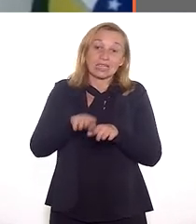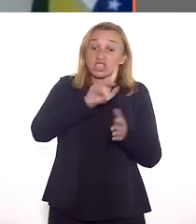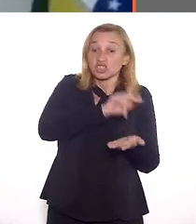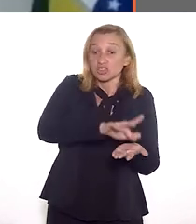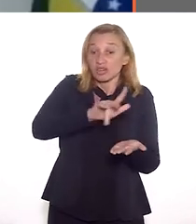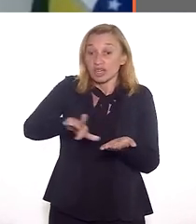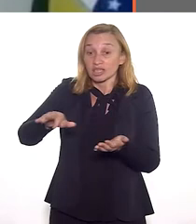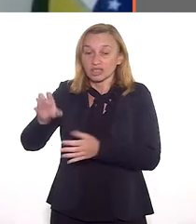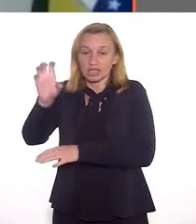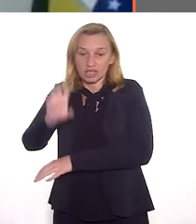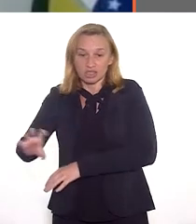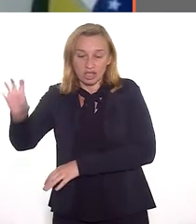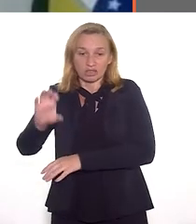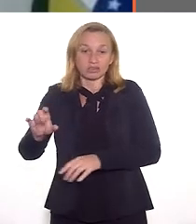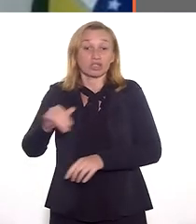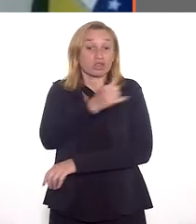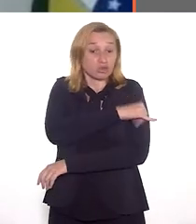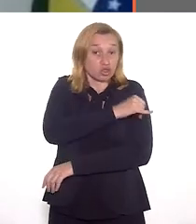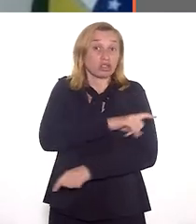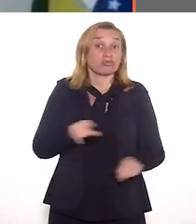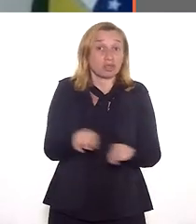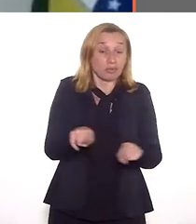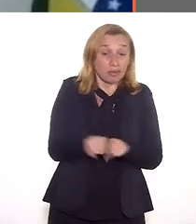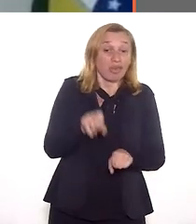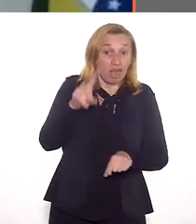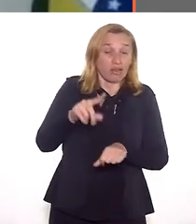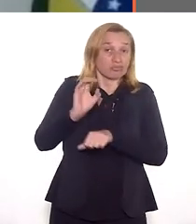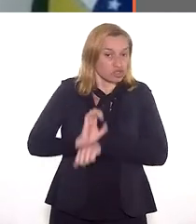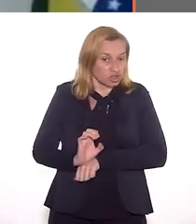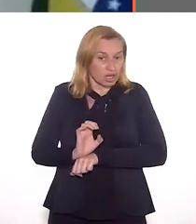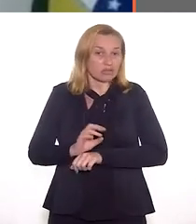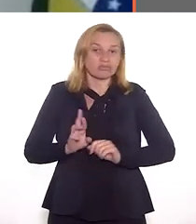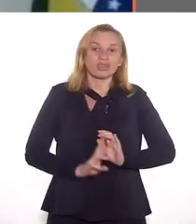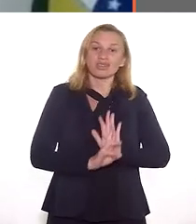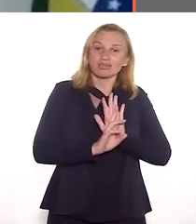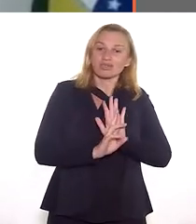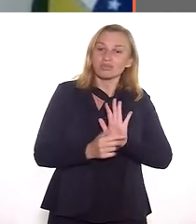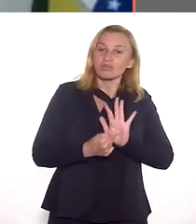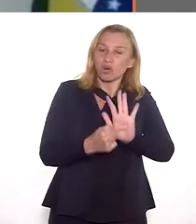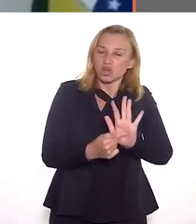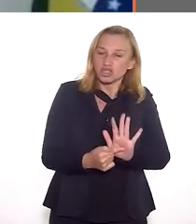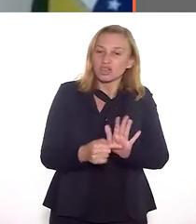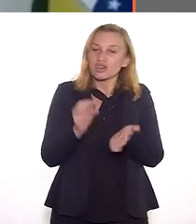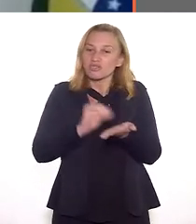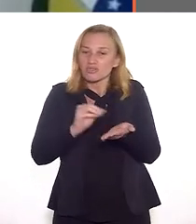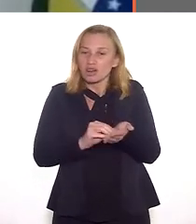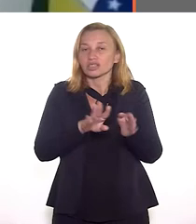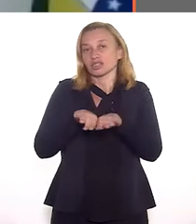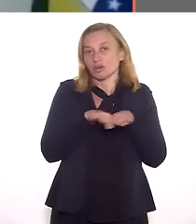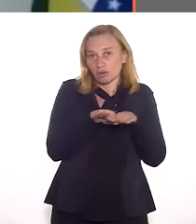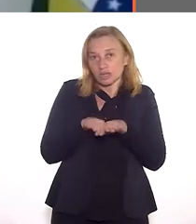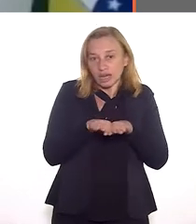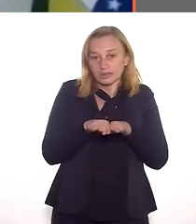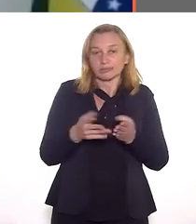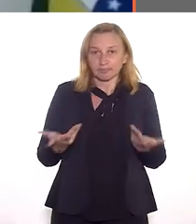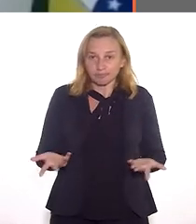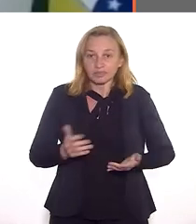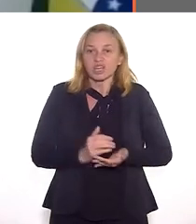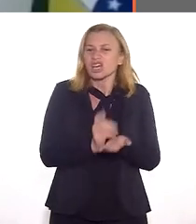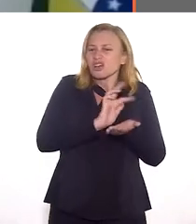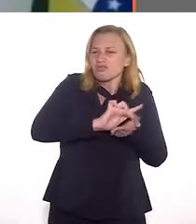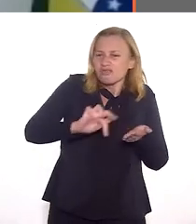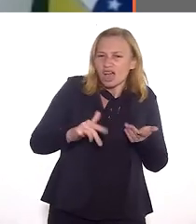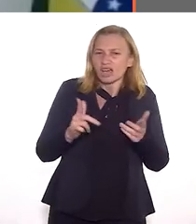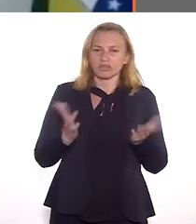seus diferentes estados. O Rio de Janeiro também é um estado que apresenta muita desigualdade. Desigualdade sob